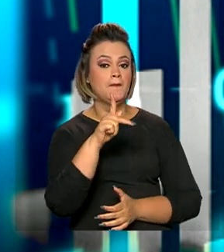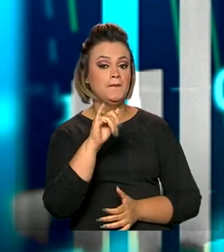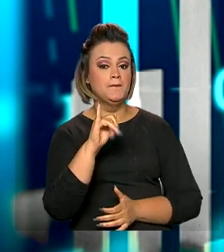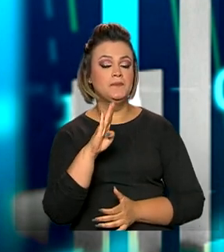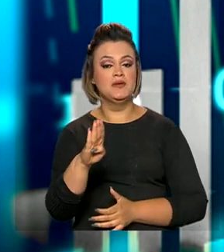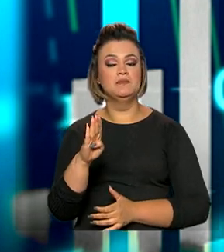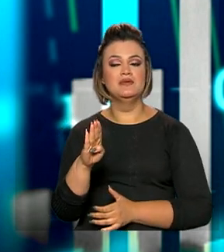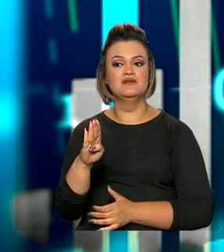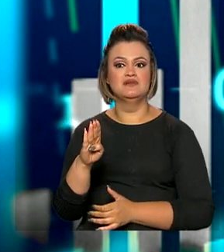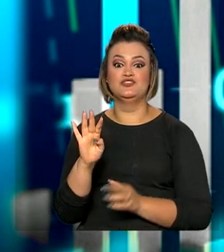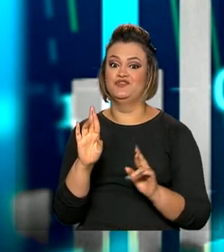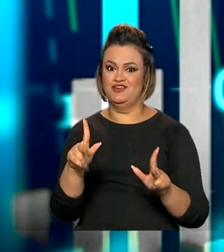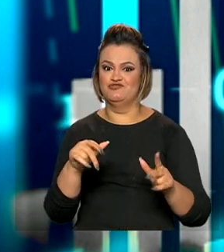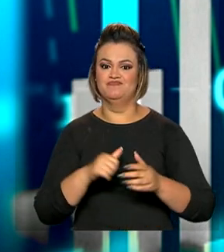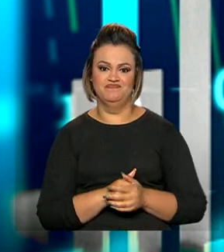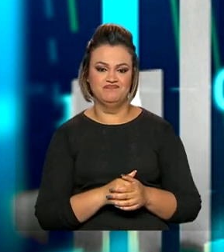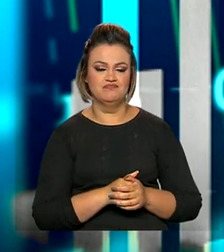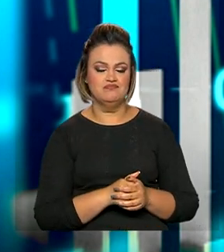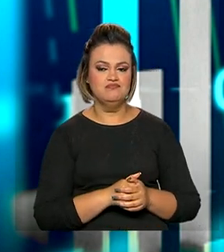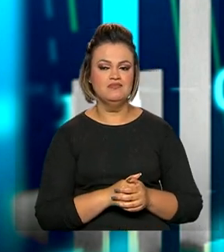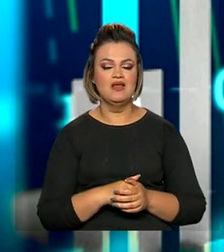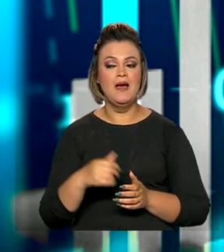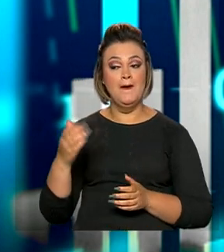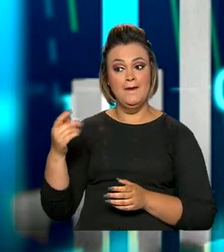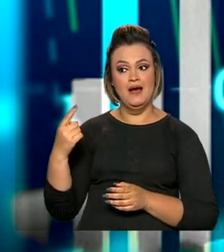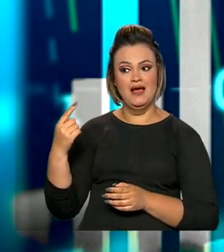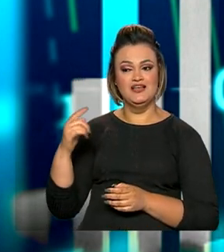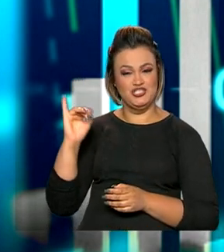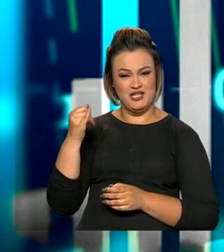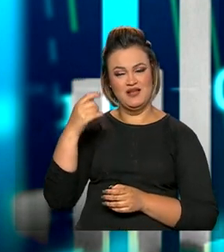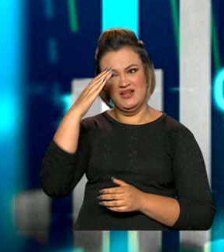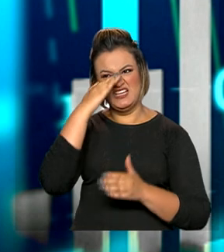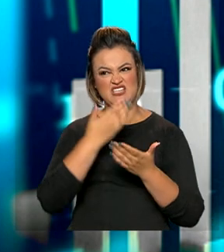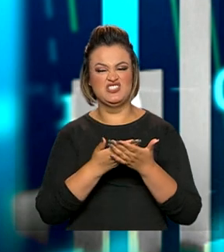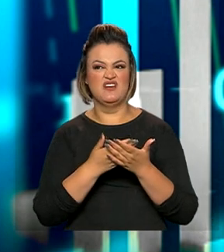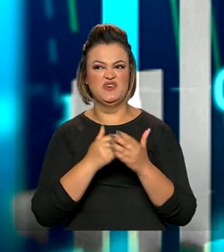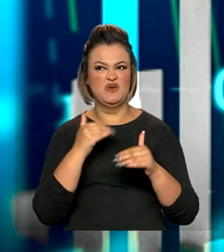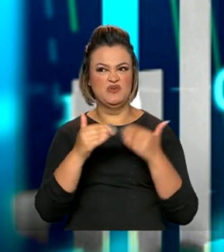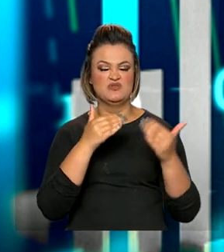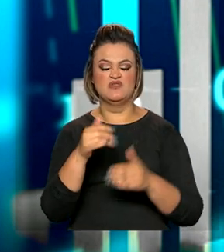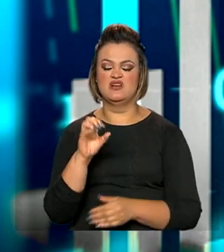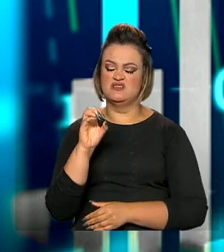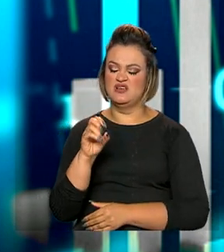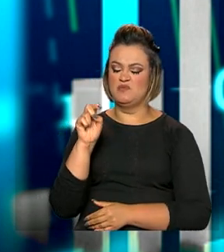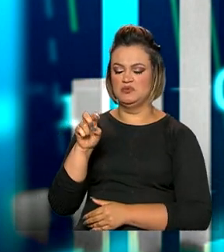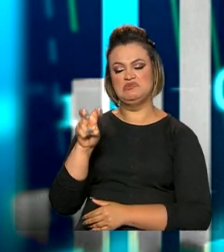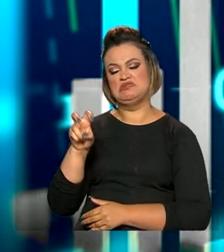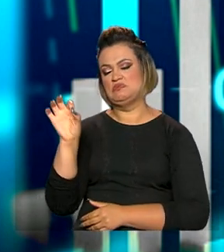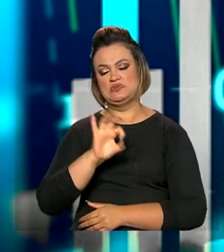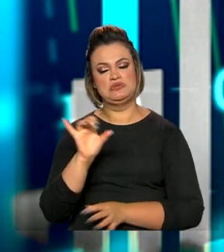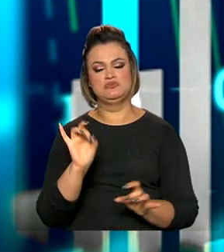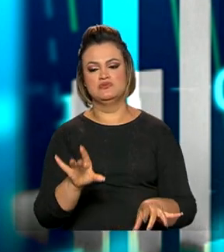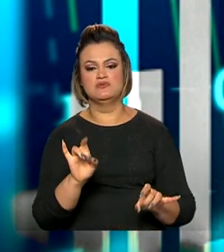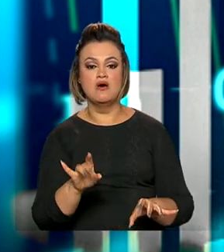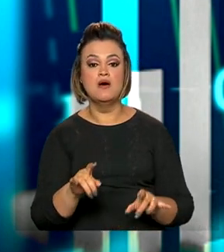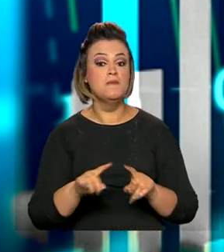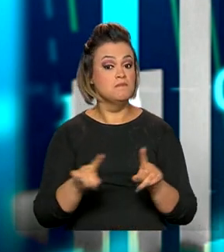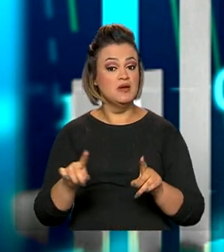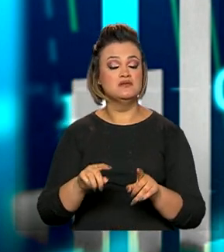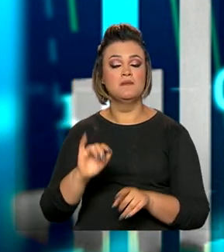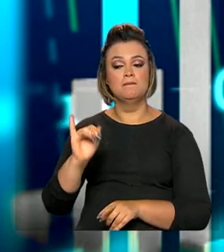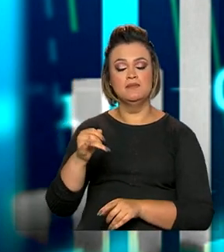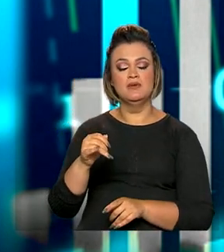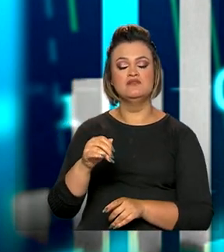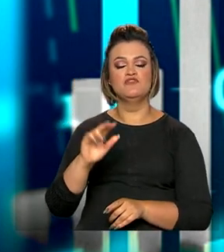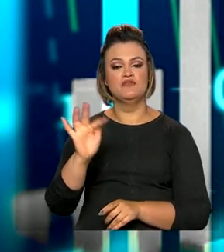é contrária. O mercado esperava, no início do ano, um crescimento em torno de 0,5% do PIB e, ao longo do tempo, a